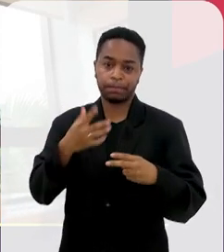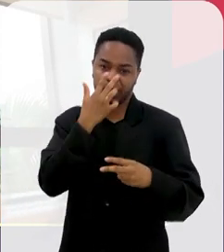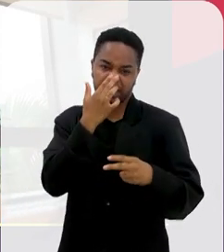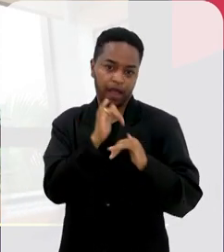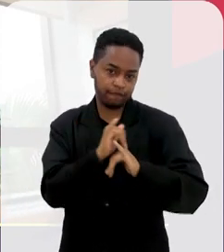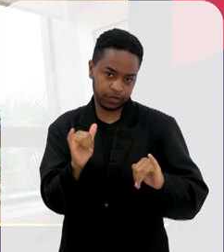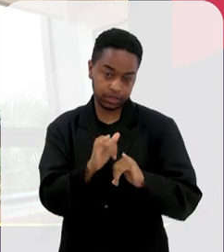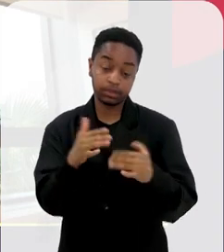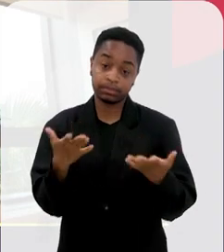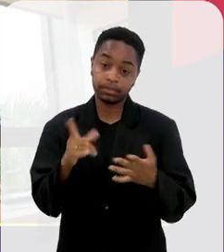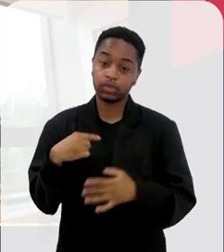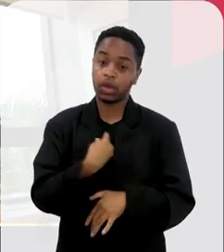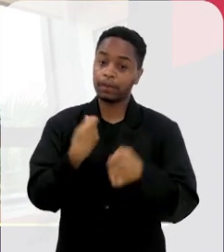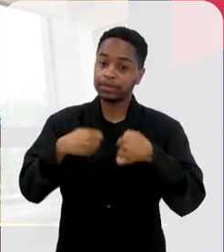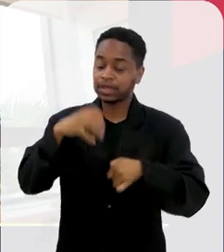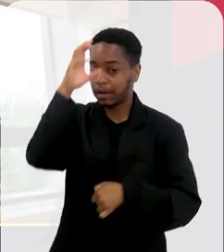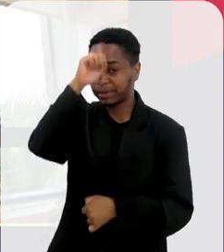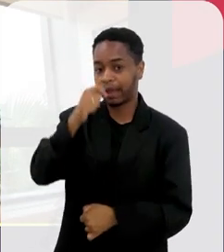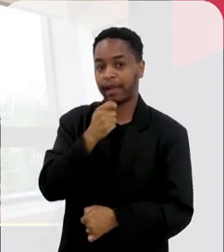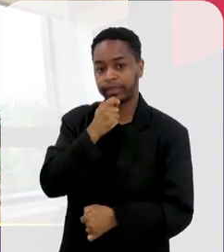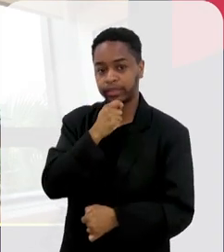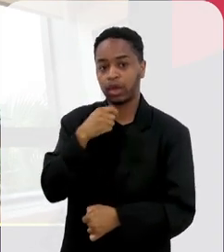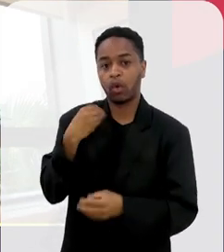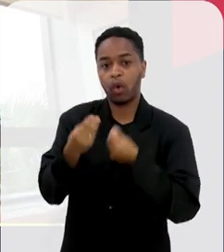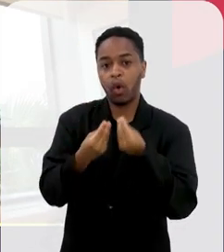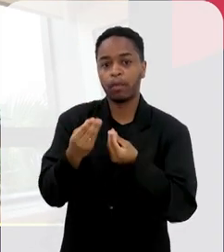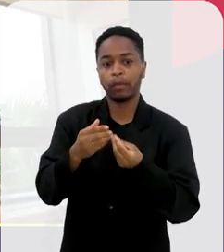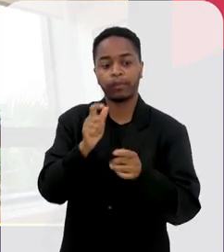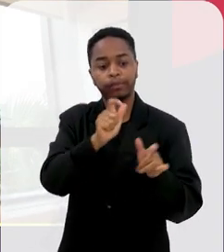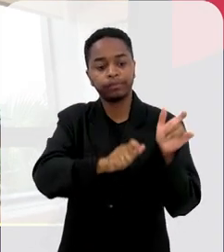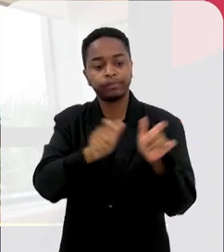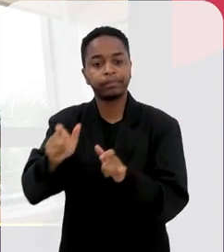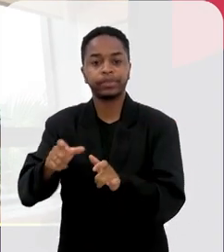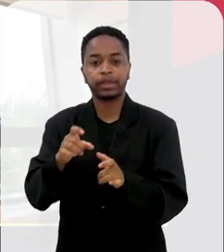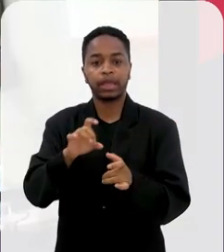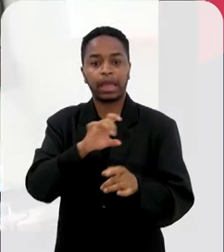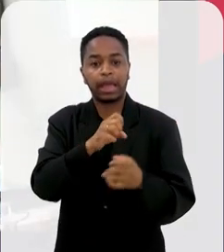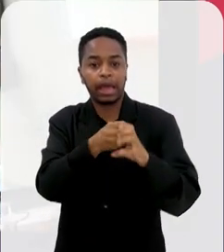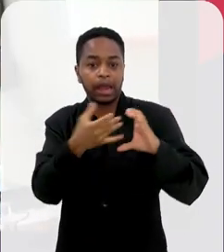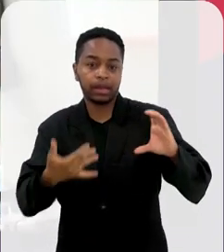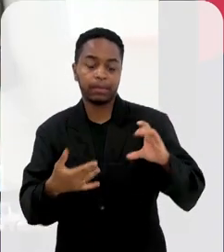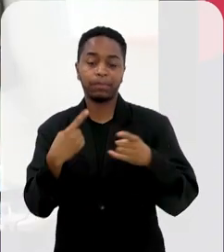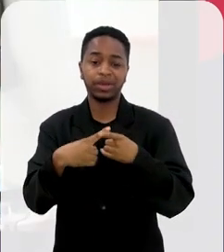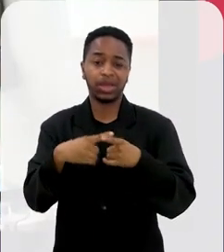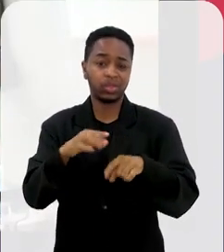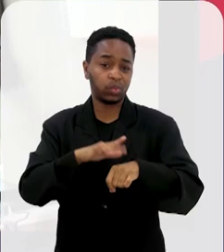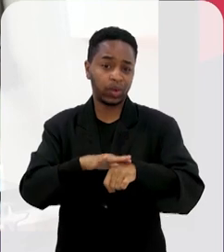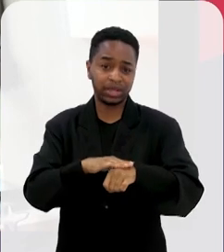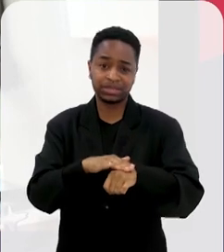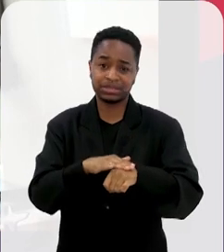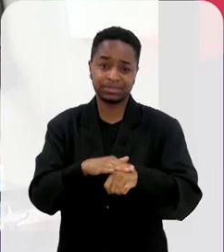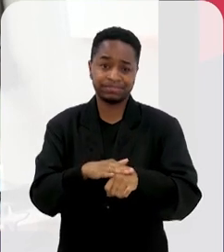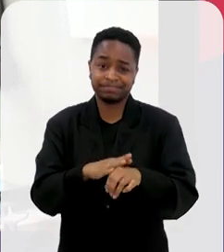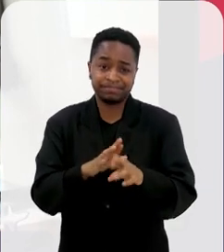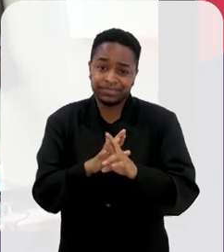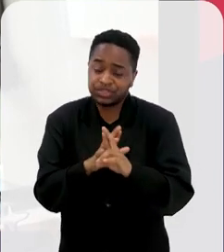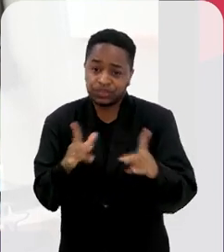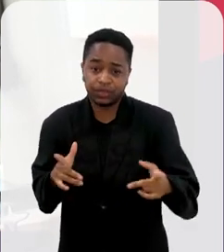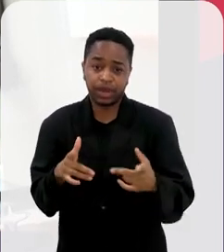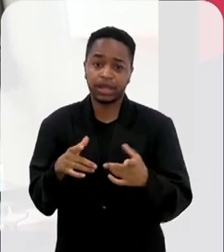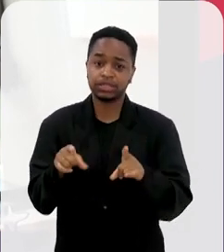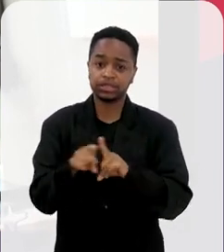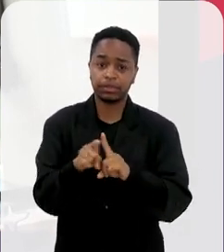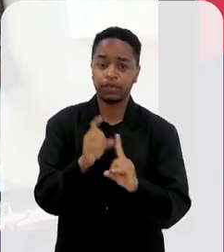a aprender na evolução e no acompanhamento dos pacientes com Covid longa, porque é uma doença multissistêmica que